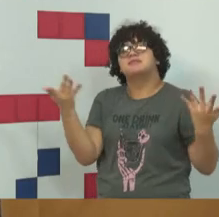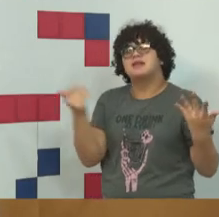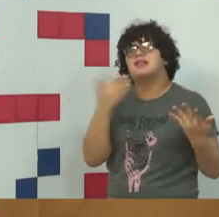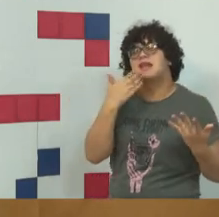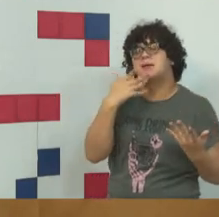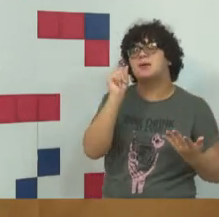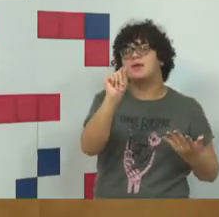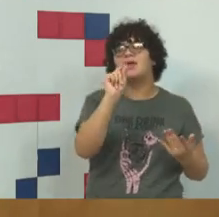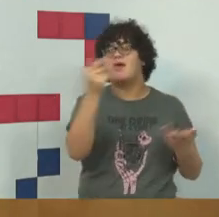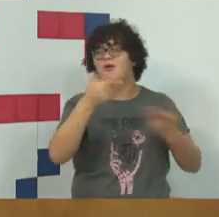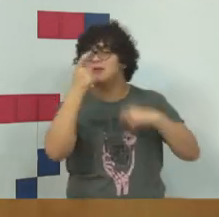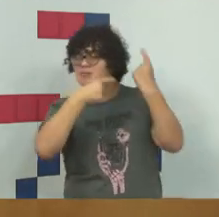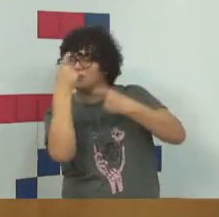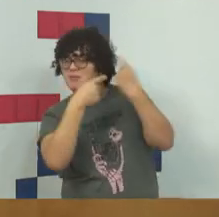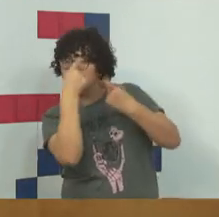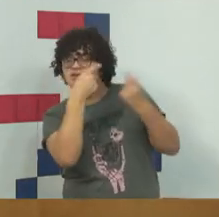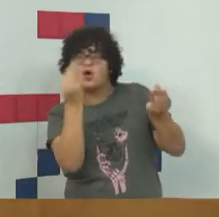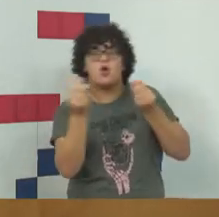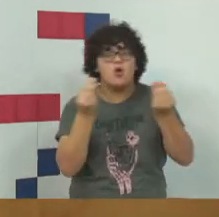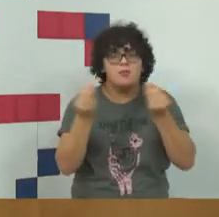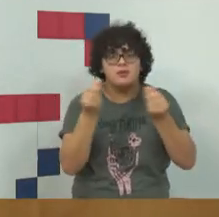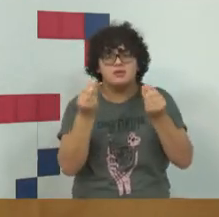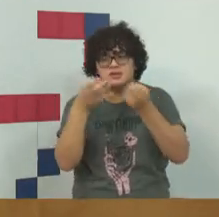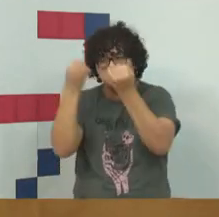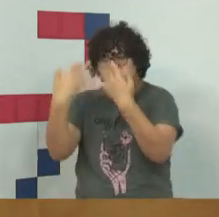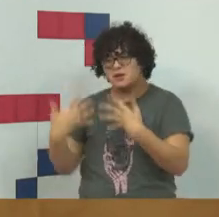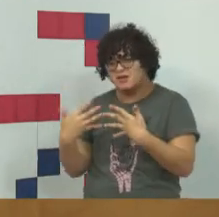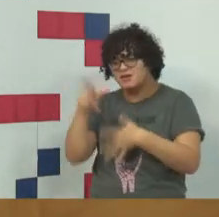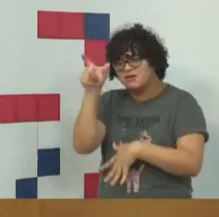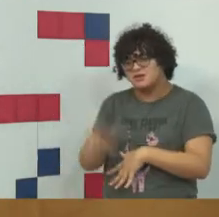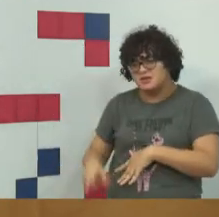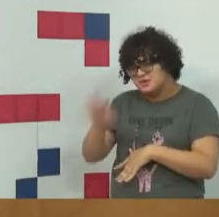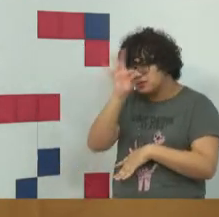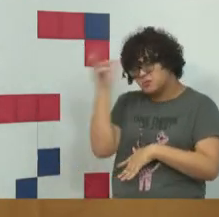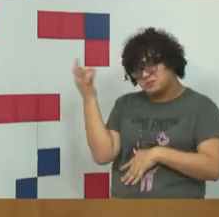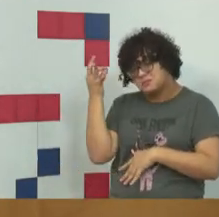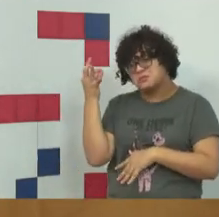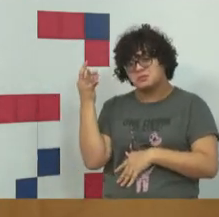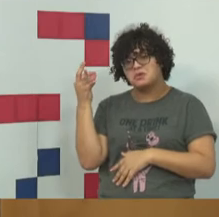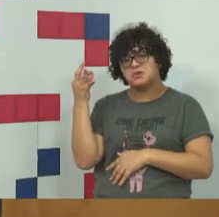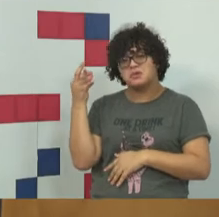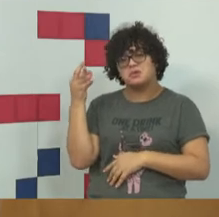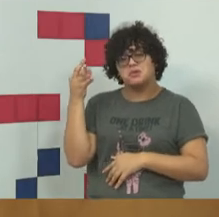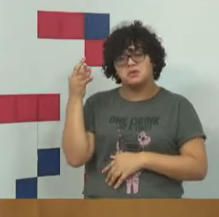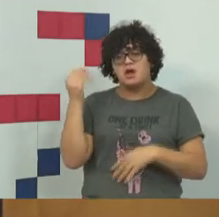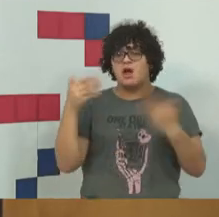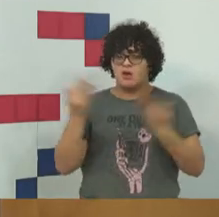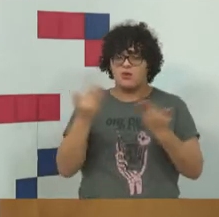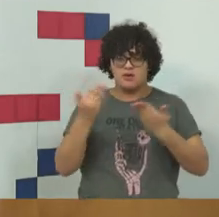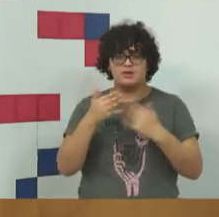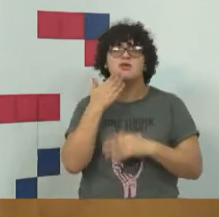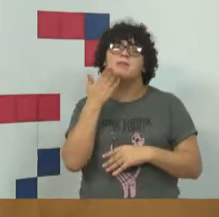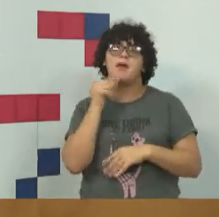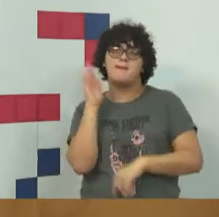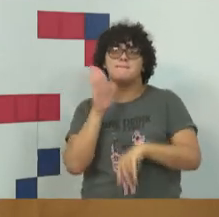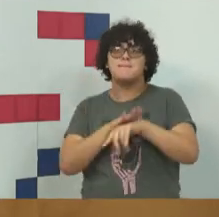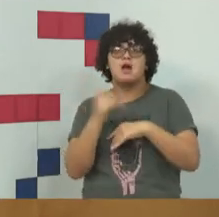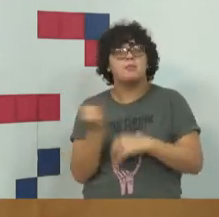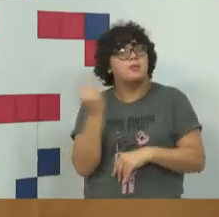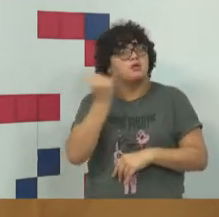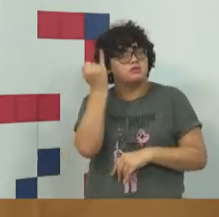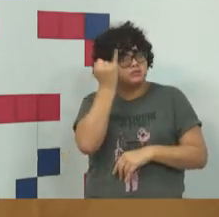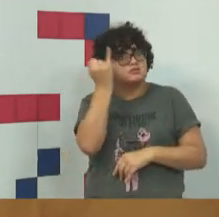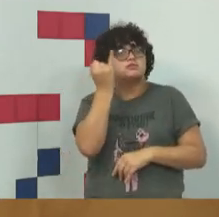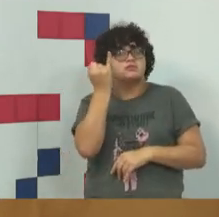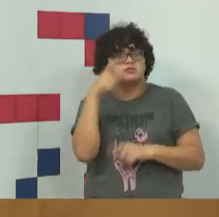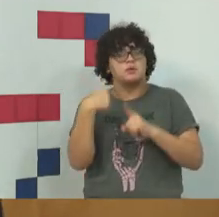preocupação em tratar mais da vítima, que, ao fim, ao cabo, acaba sendo a figura mais importante